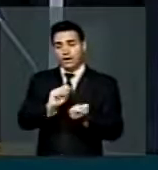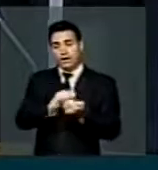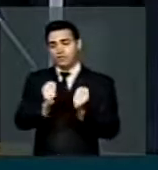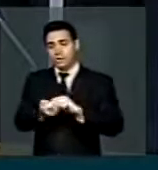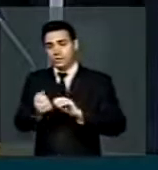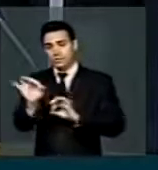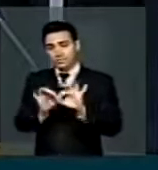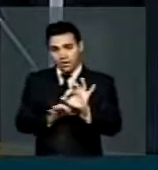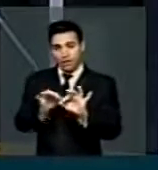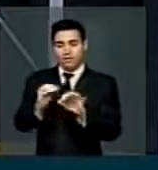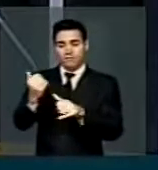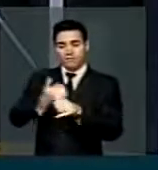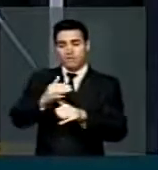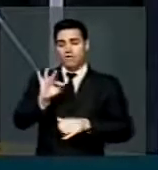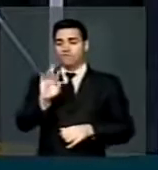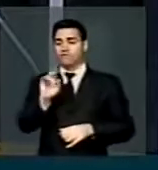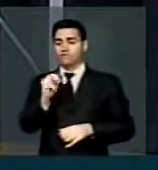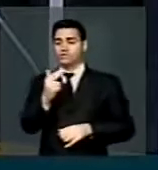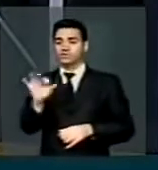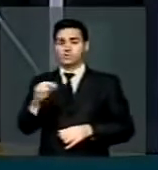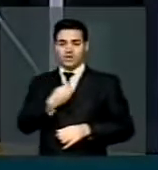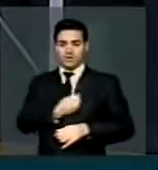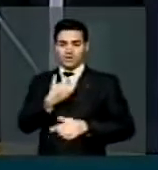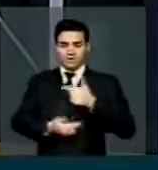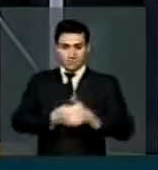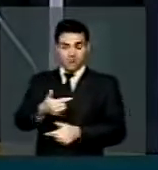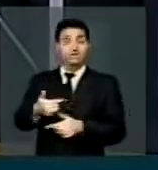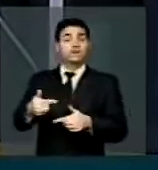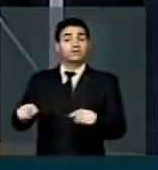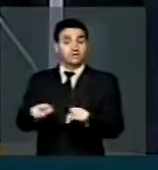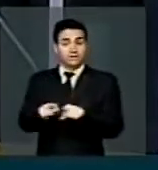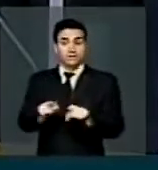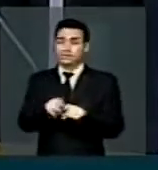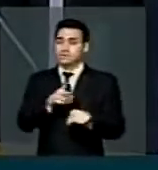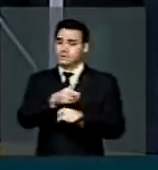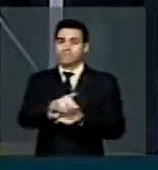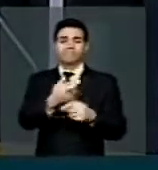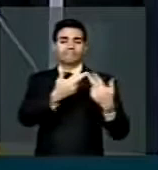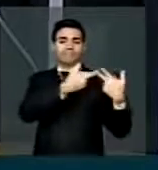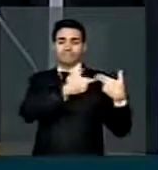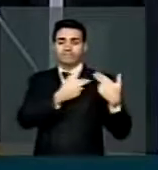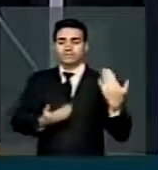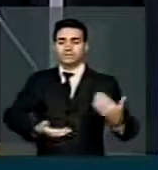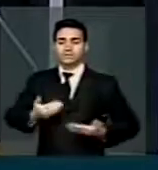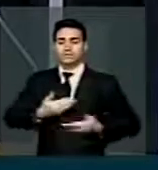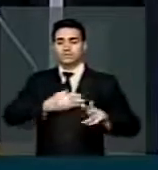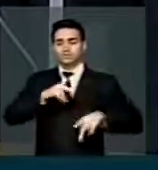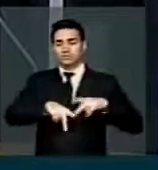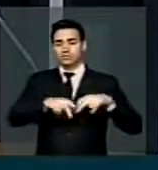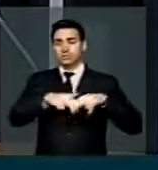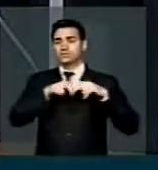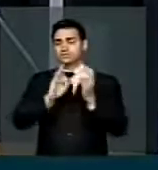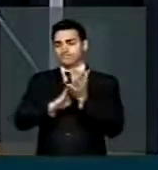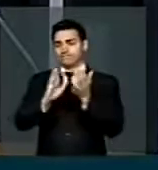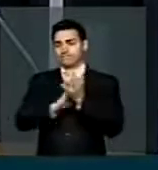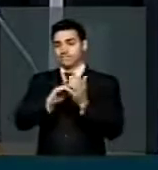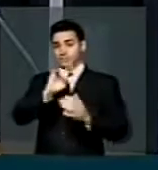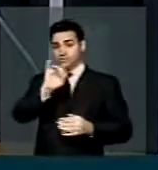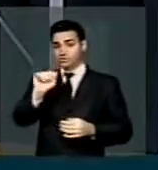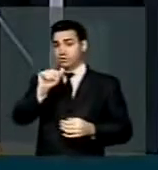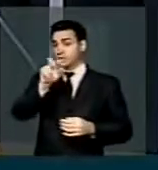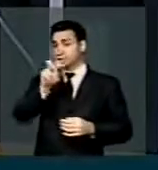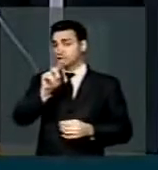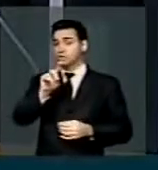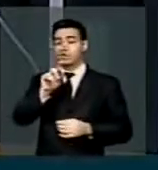é algo que está sempre posto no dia a dia do serviço público. Cumprimento a existência no dia 15